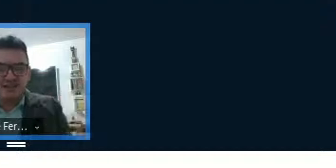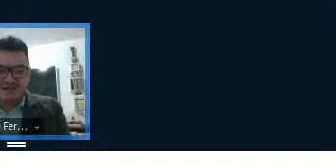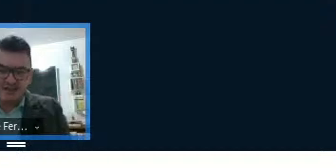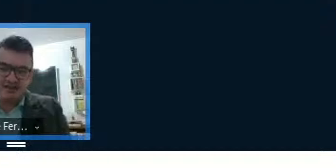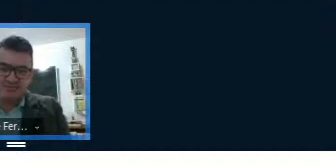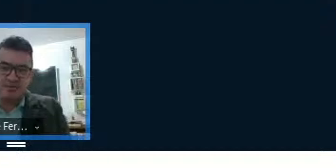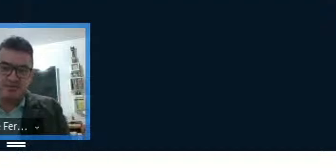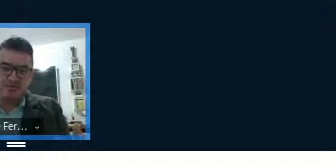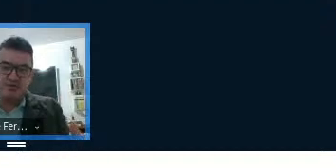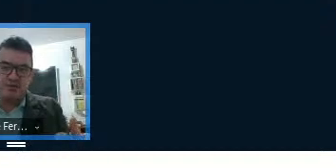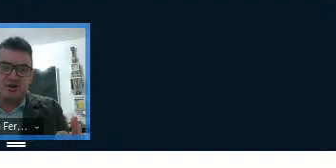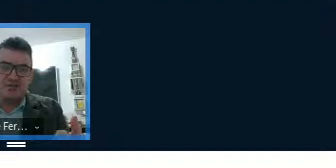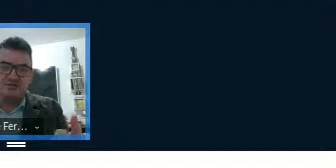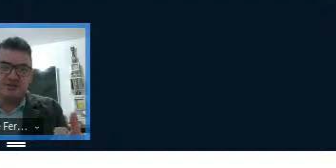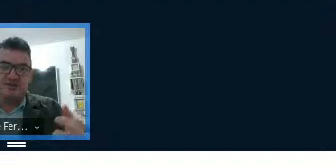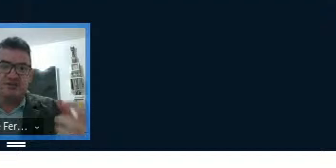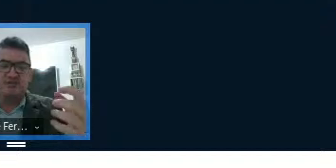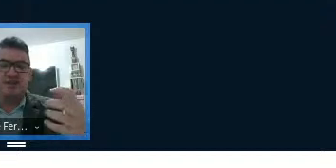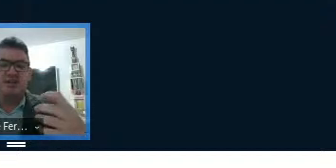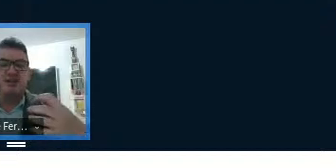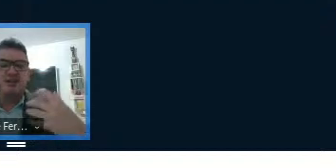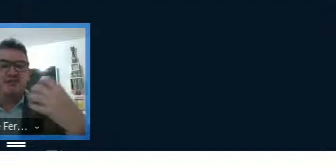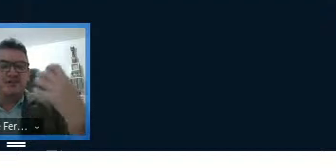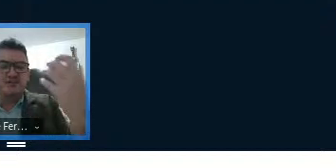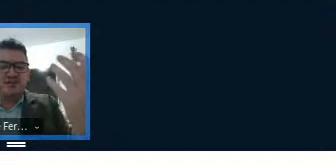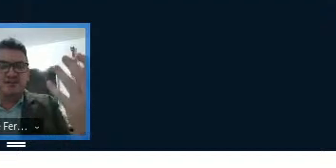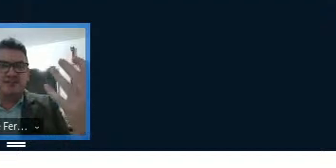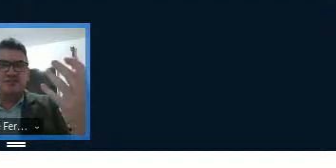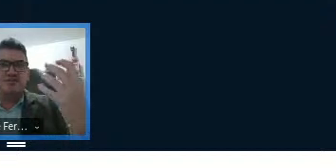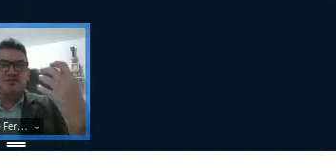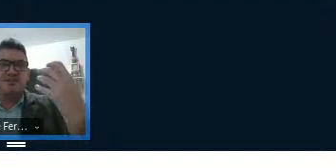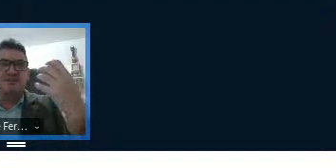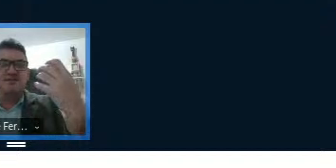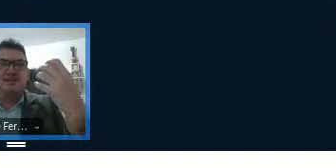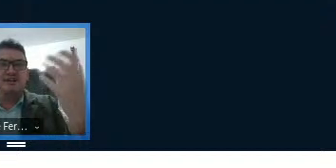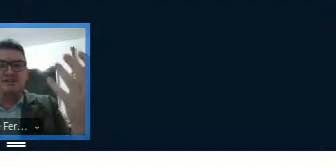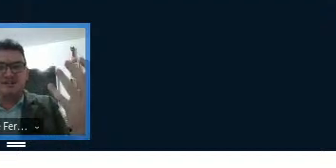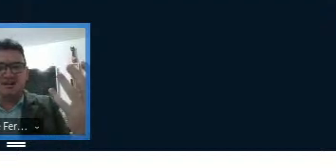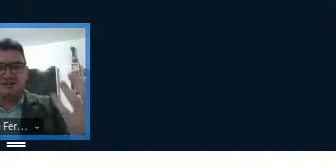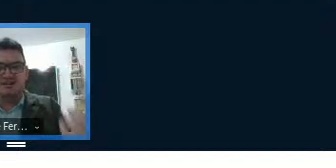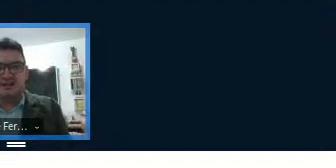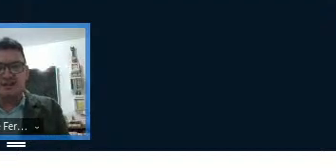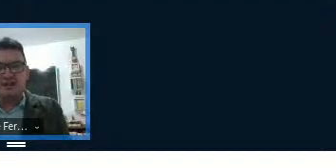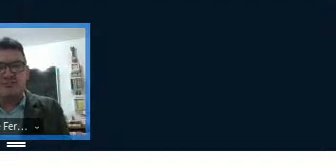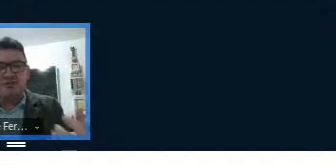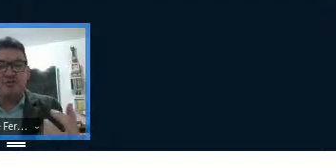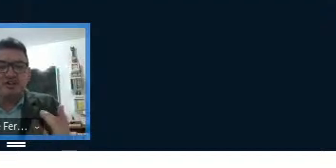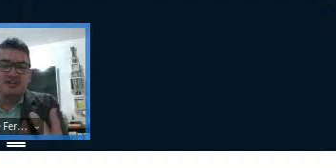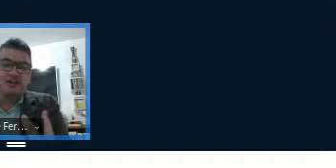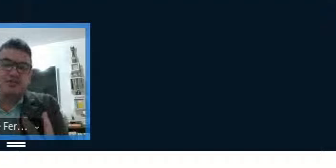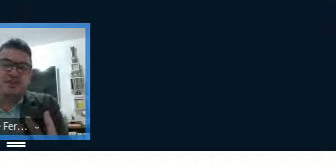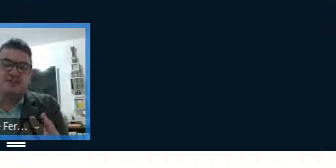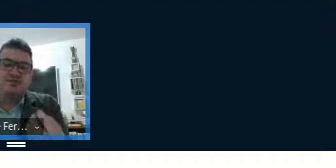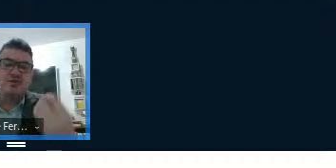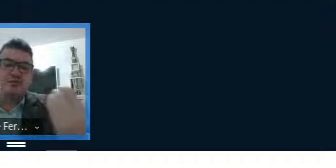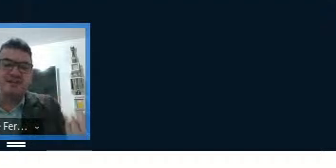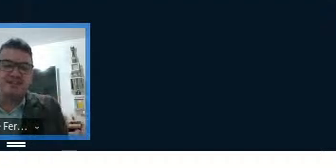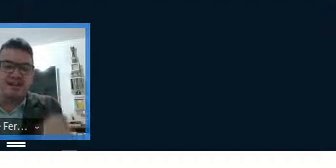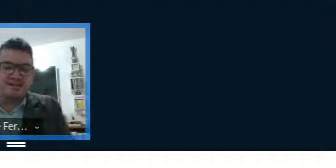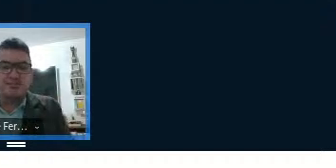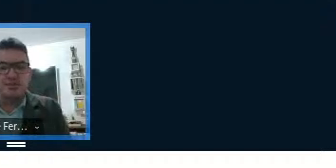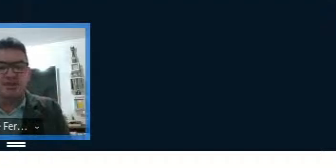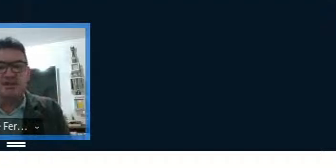ter essa explosão sonora, mas um sentido de visualização de significância, para poder, talvez,